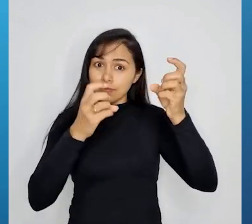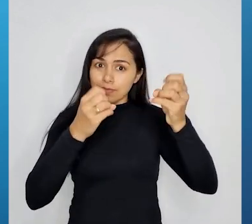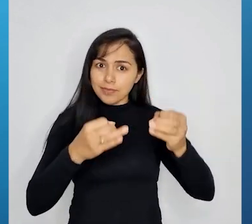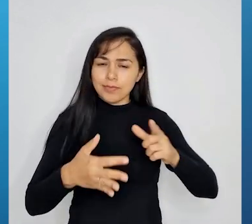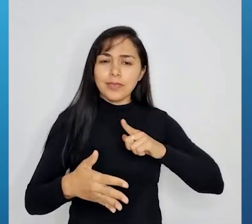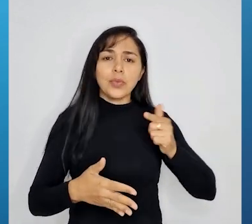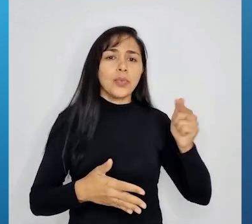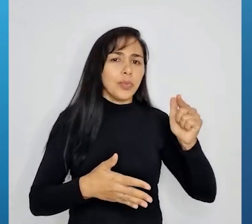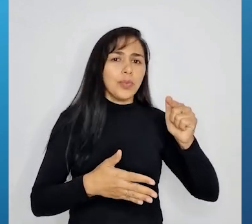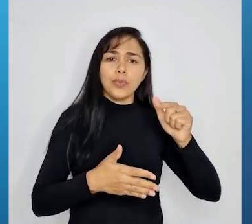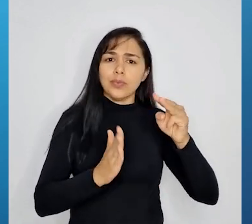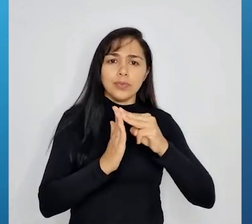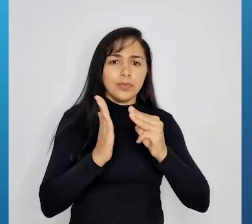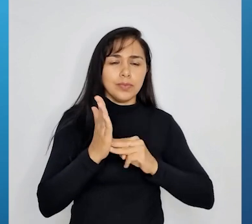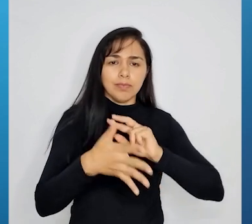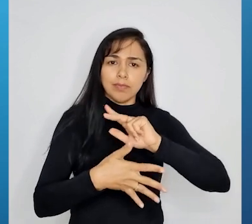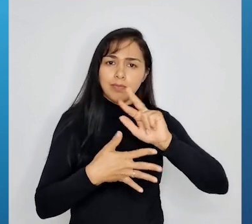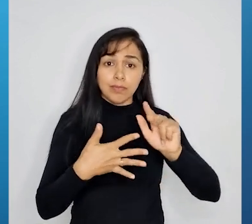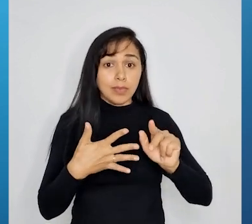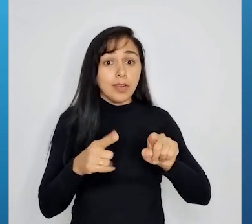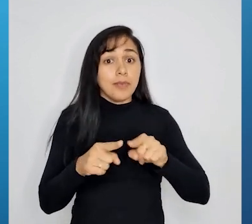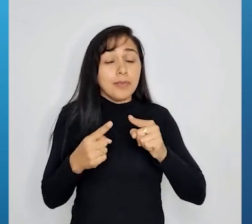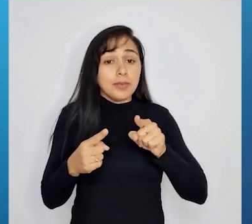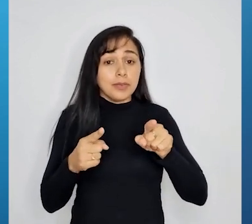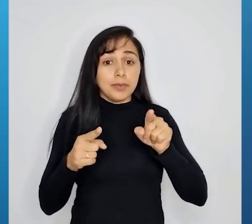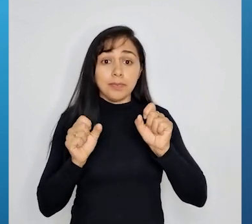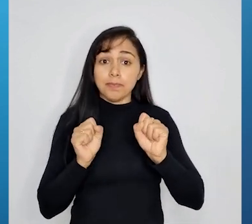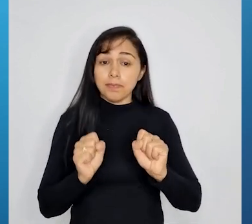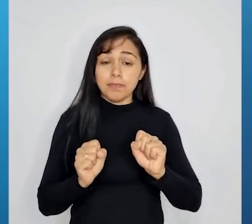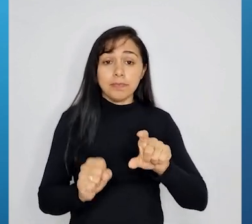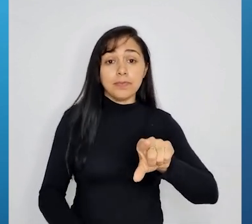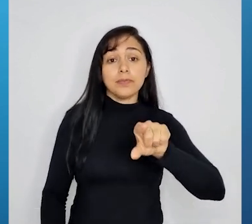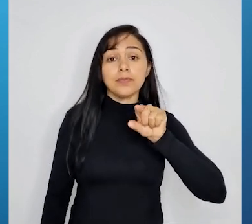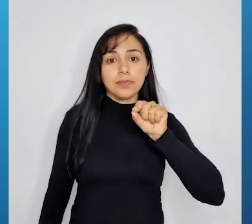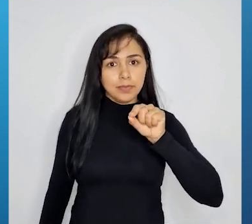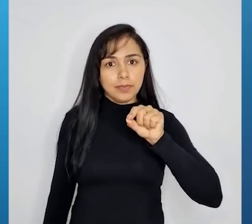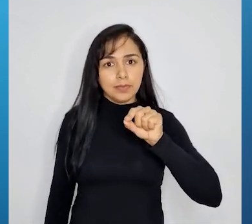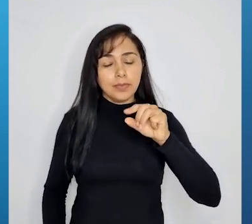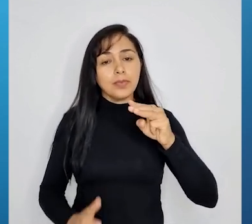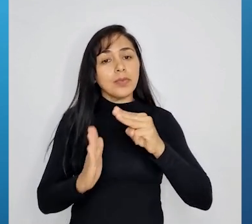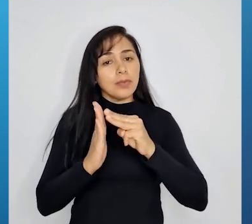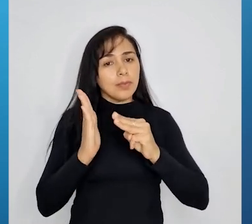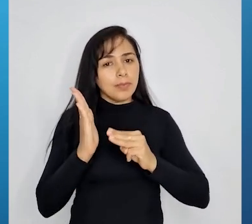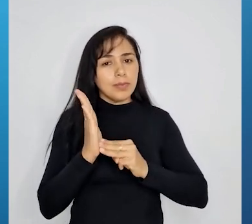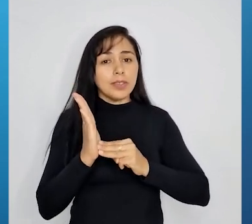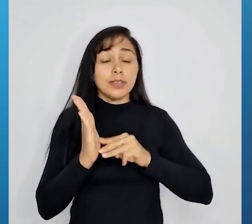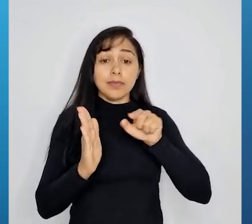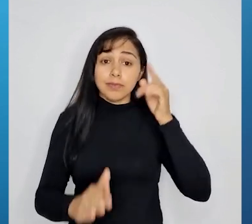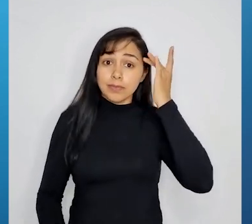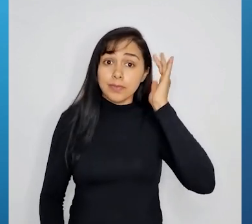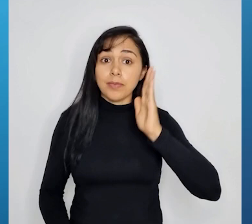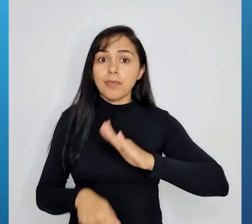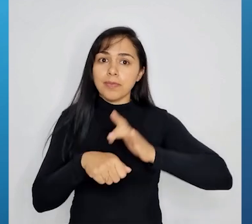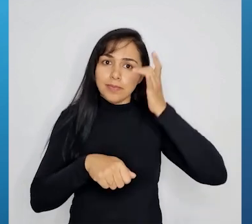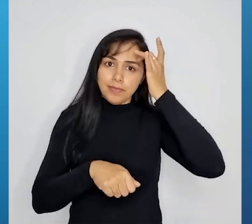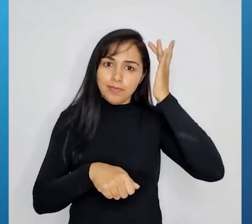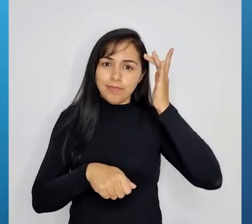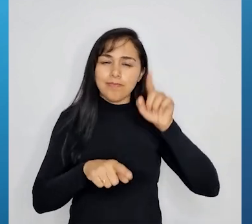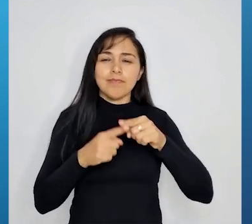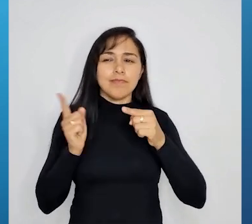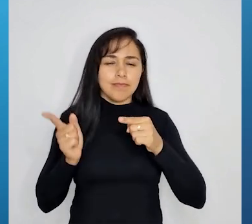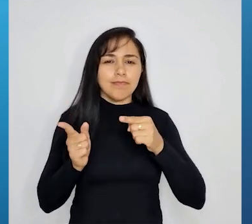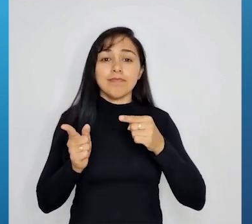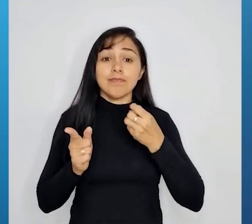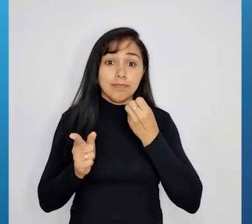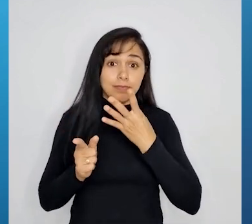início, existem métodos e métodos. E aí, você pode aplicar o que for mais fácil para você no momento. Mas este daqui é ideal